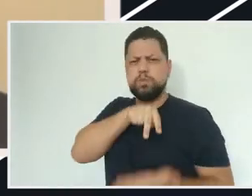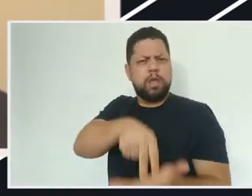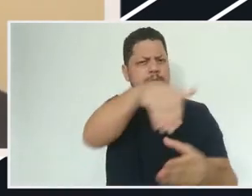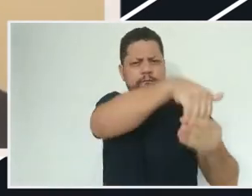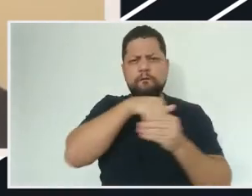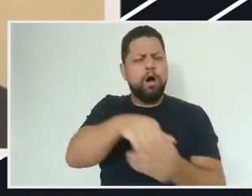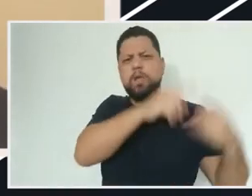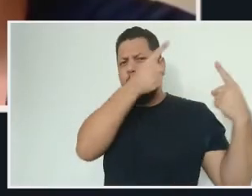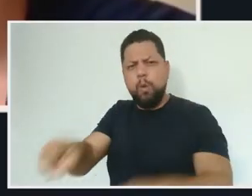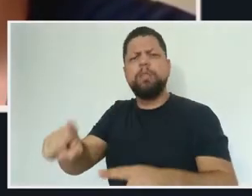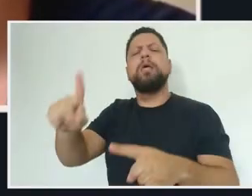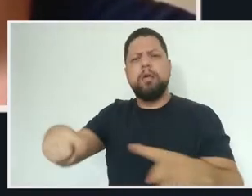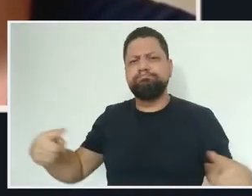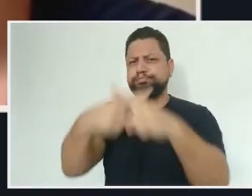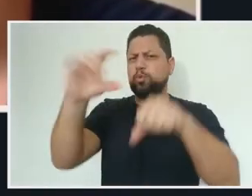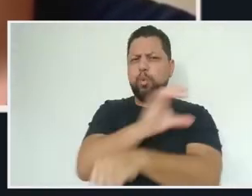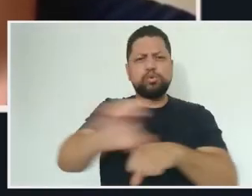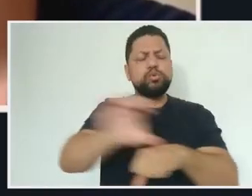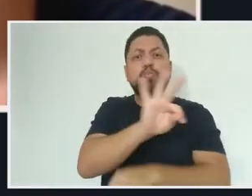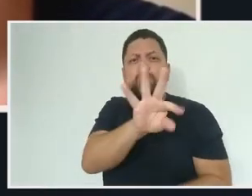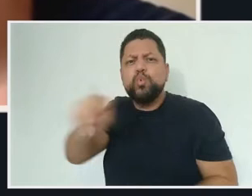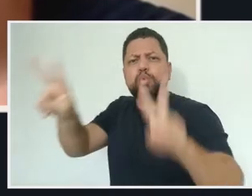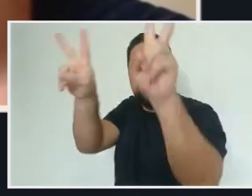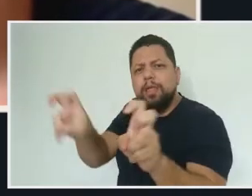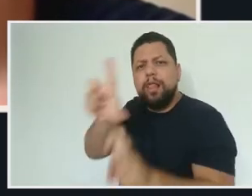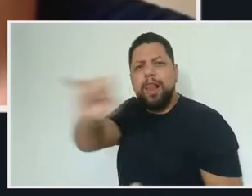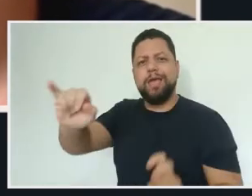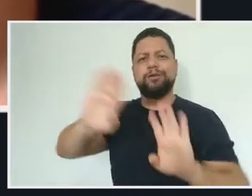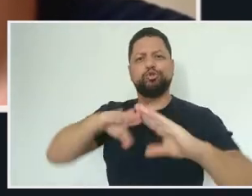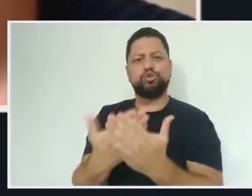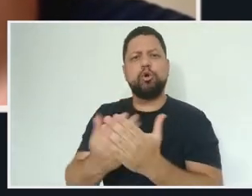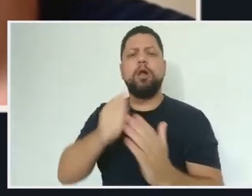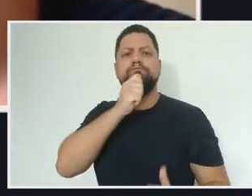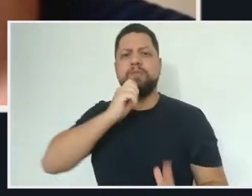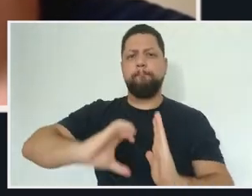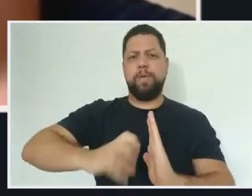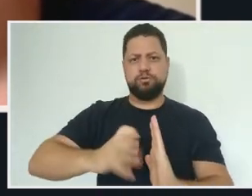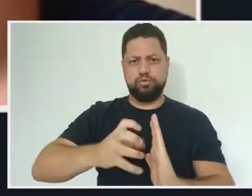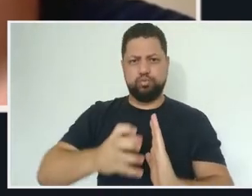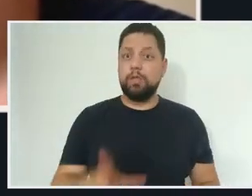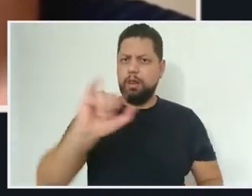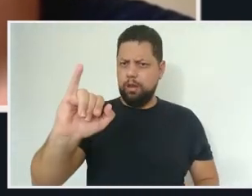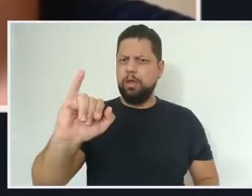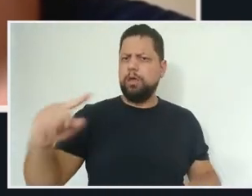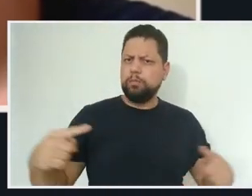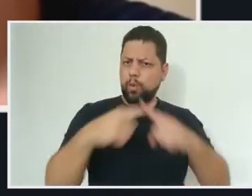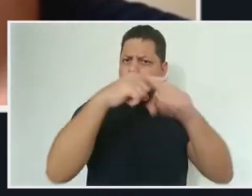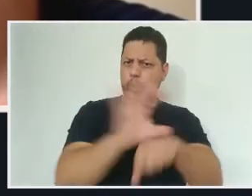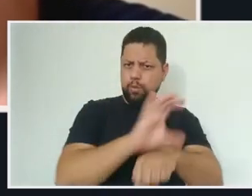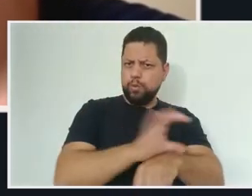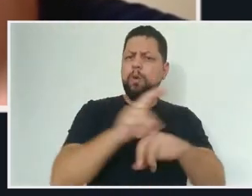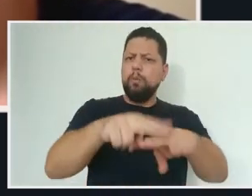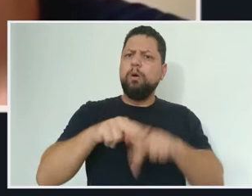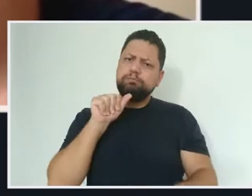LGBTQI+. Manifestamos nossa grande expectativa de que o Supremo Tribunal Federal possa se posicionar pela